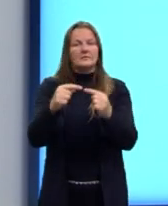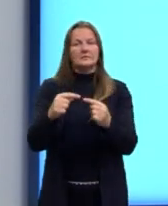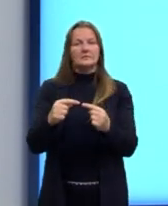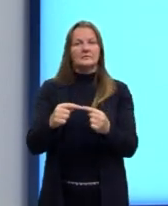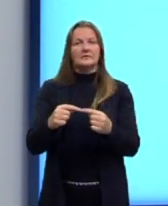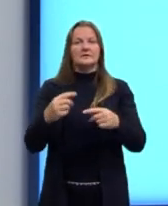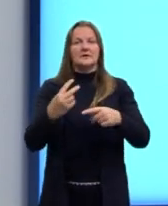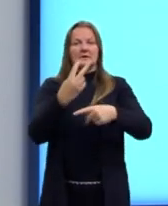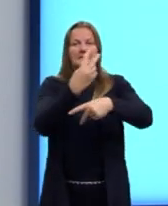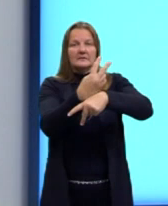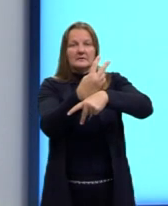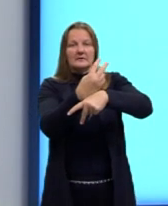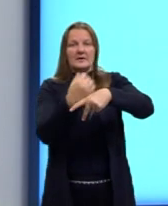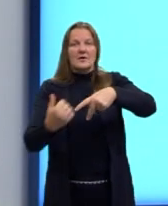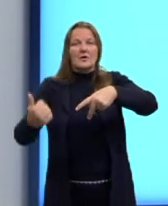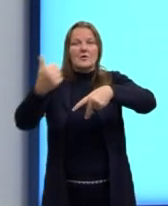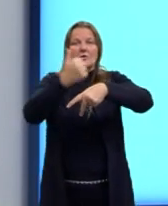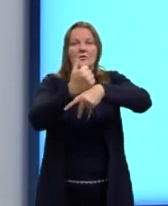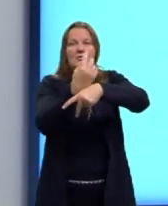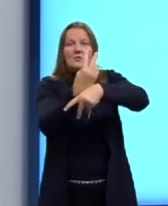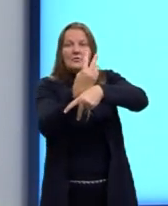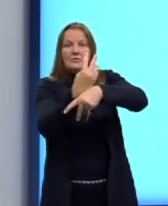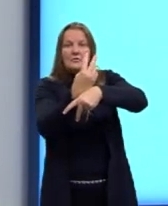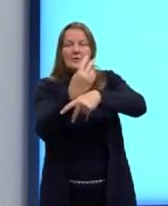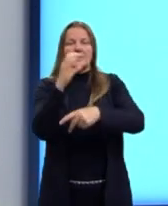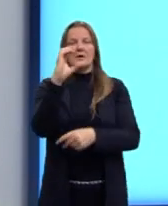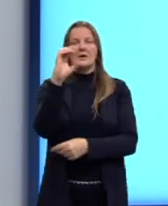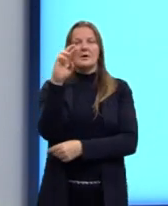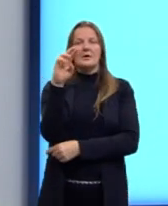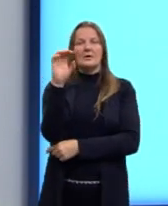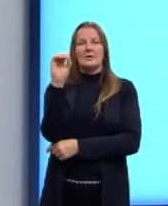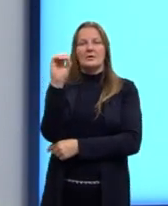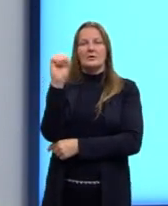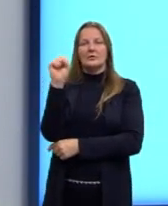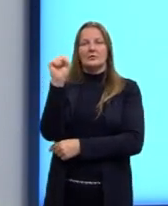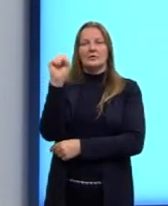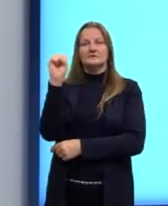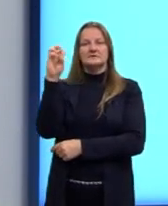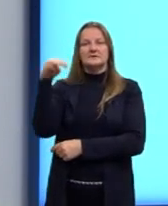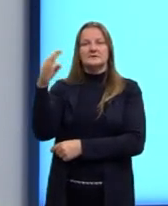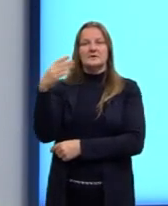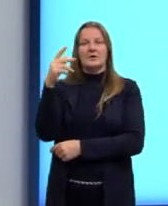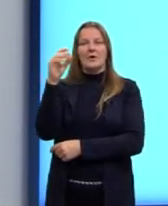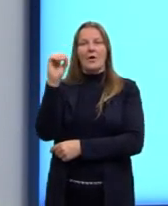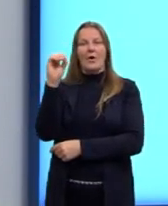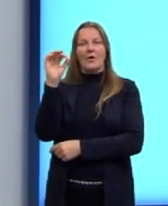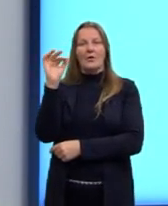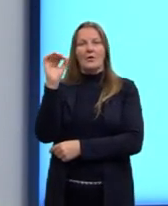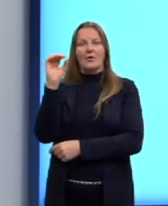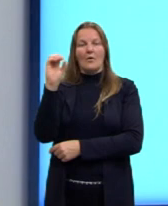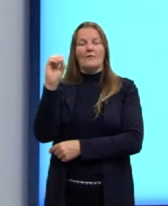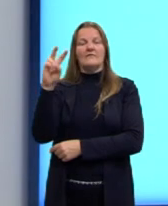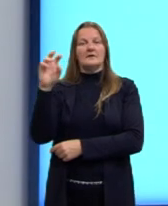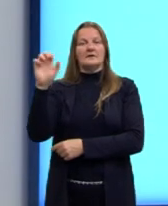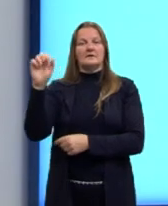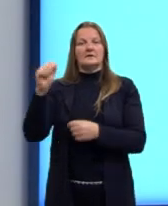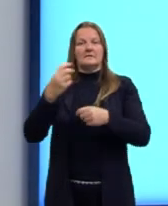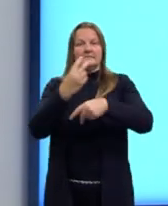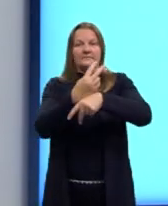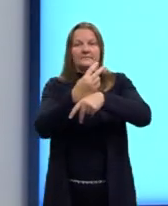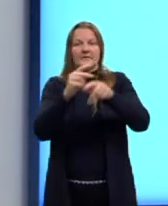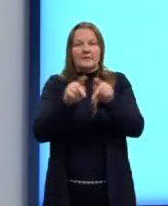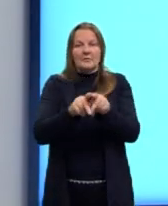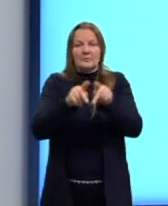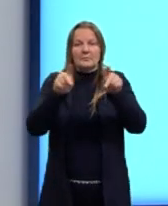crossing over, que ocorre lá na prófase 1 da meiose e na fusão de gametas, lá na